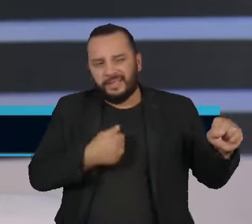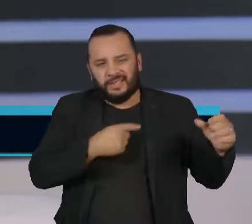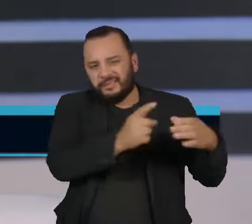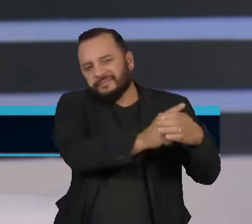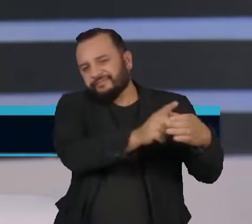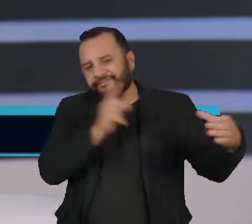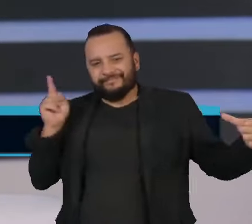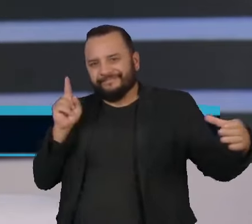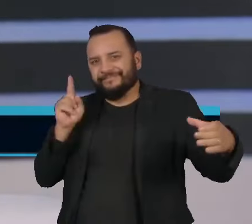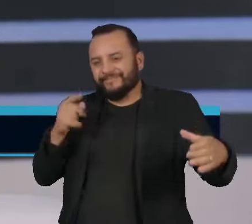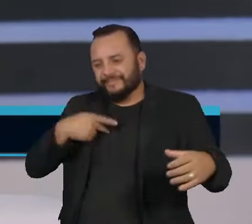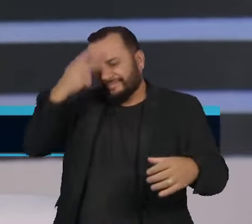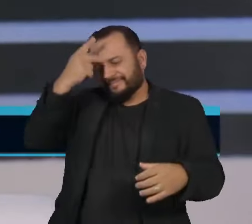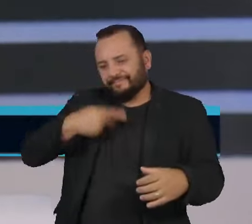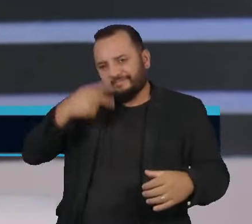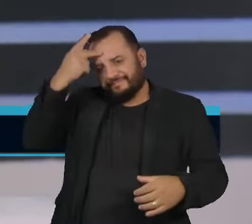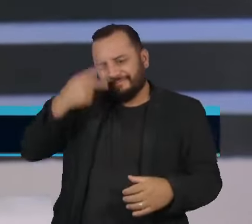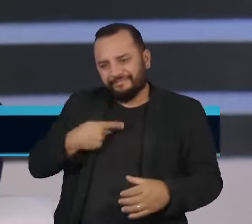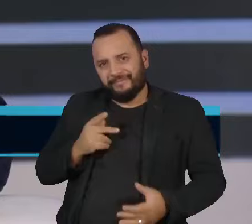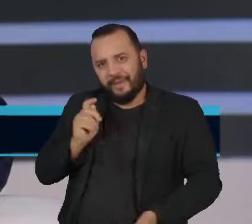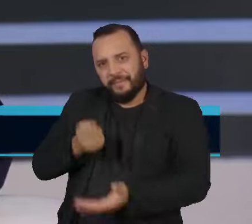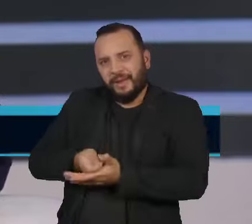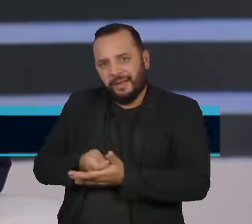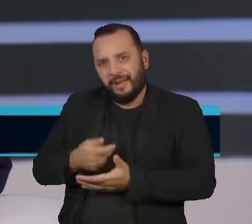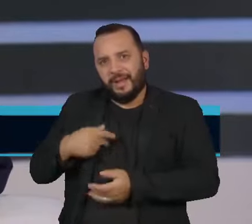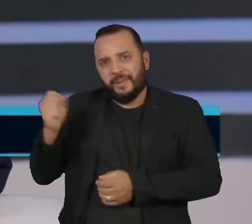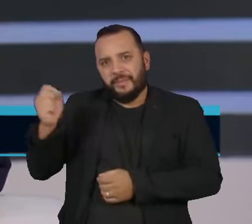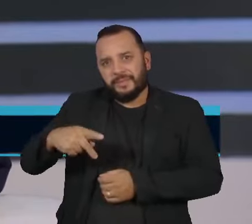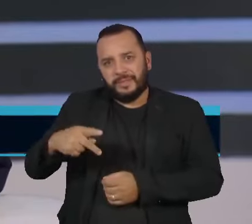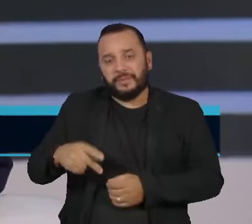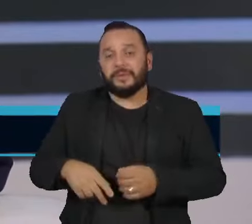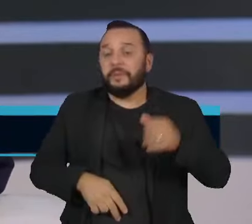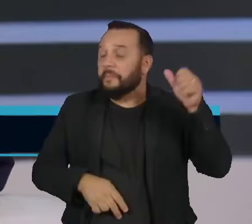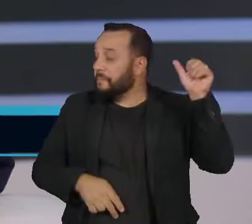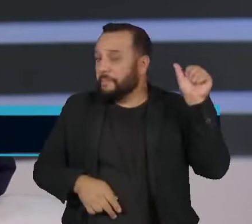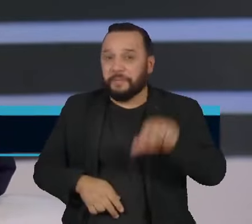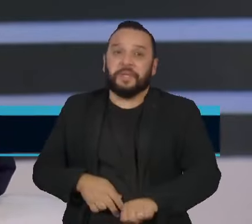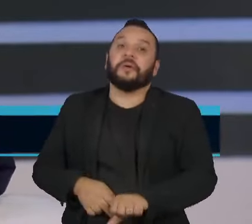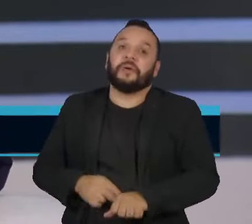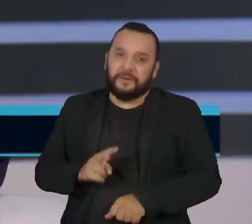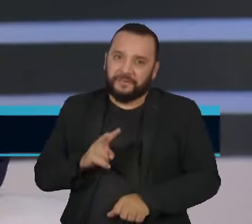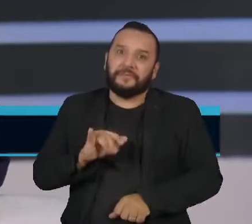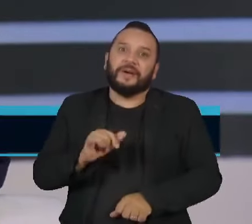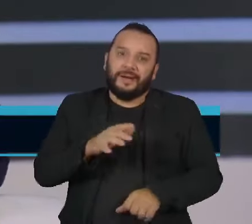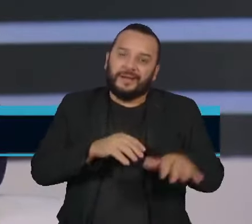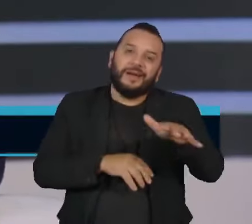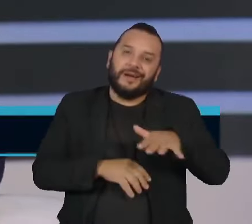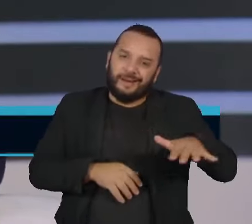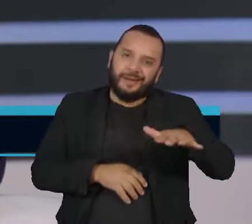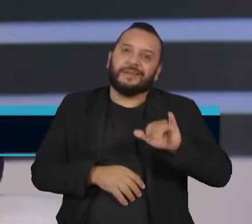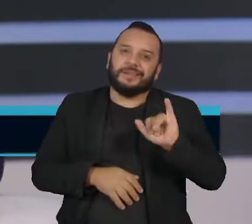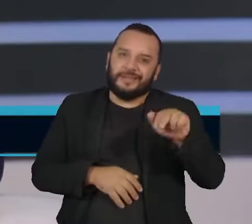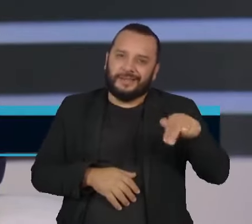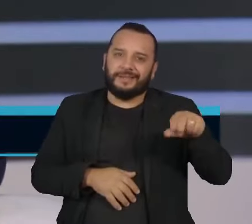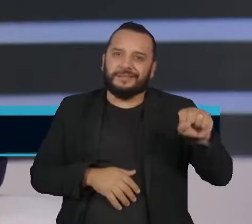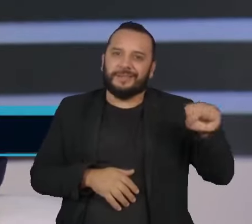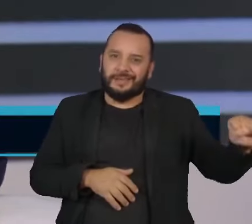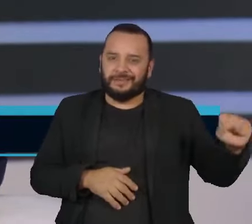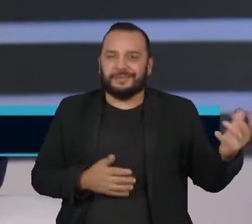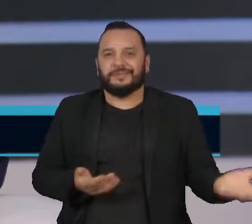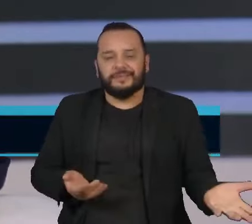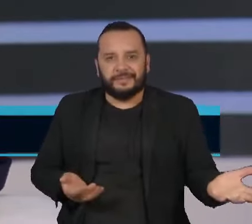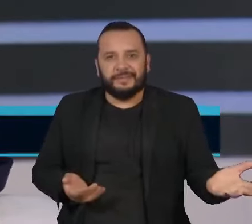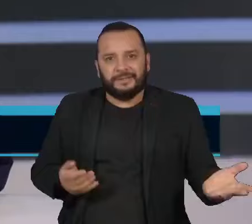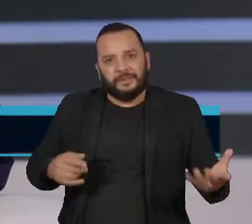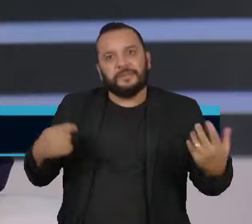tenta fazer a sua própria aposentadoria, isso piora ainda mais a situação, isso agrava o cenário. Então, a gente tem que realmente pensar